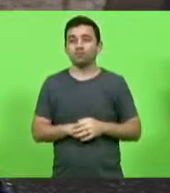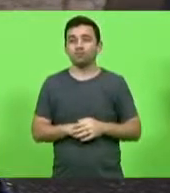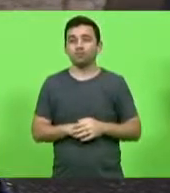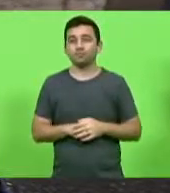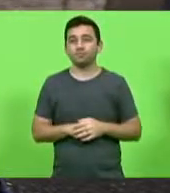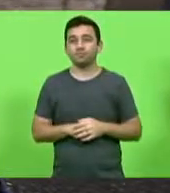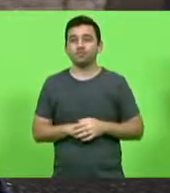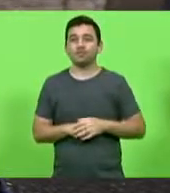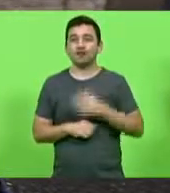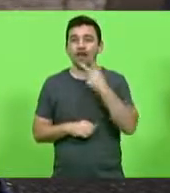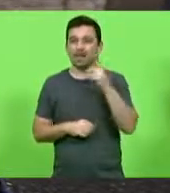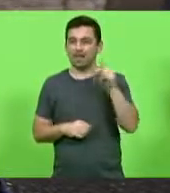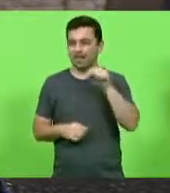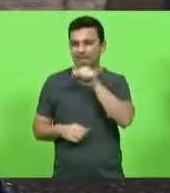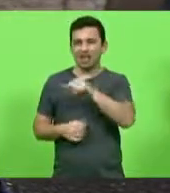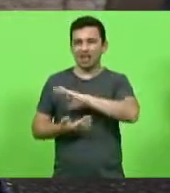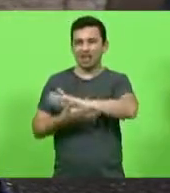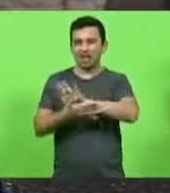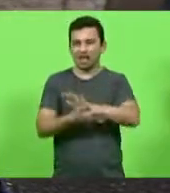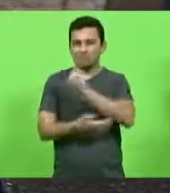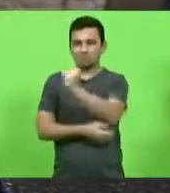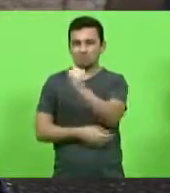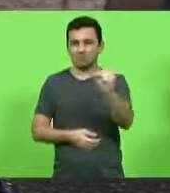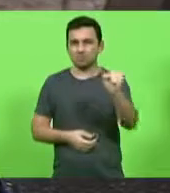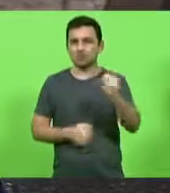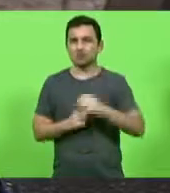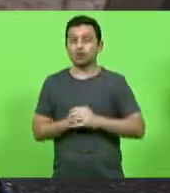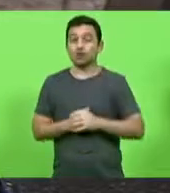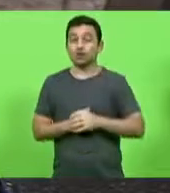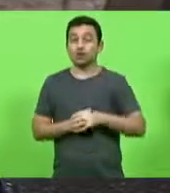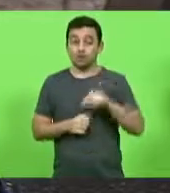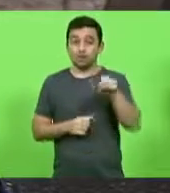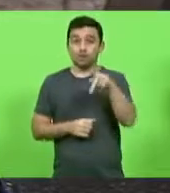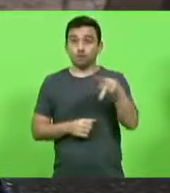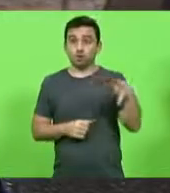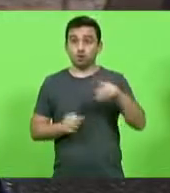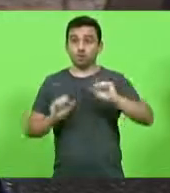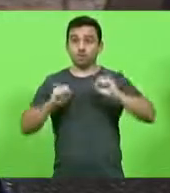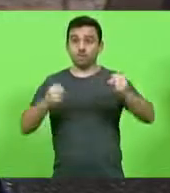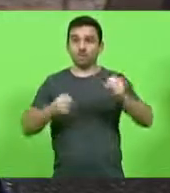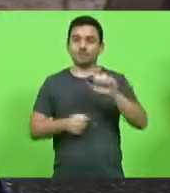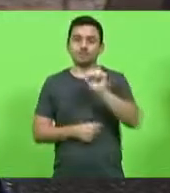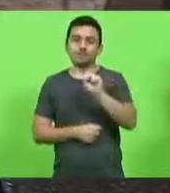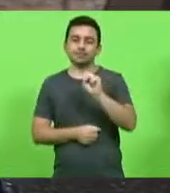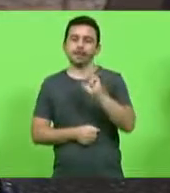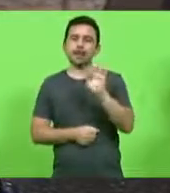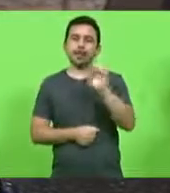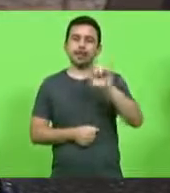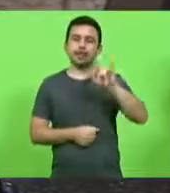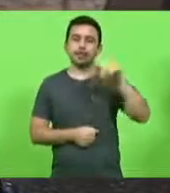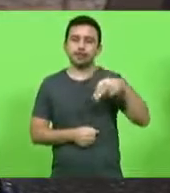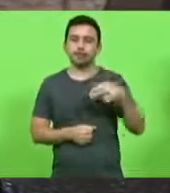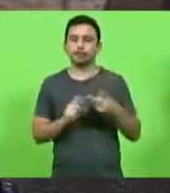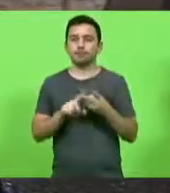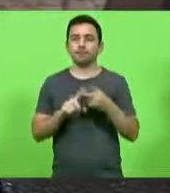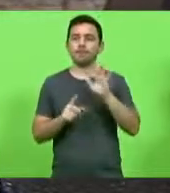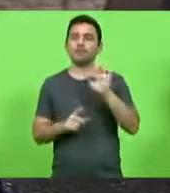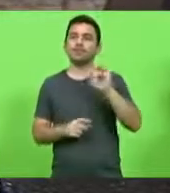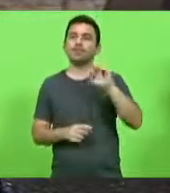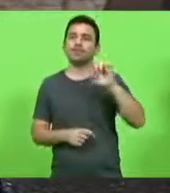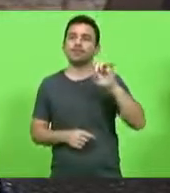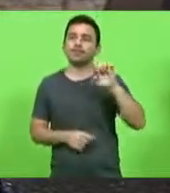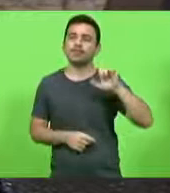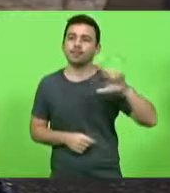chamando de genocida. Sabe quem que é genocida? Que esse professor deve defender Stalin, Mao Tse Tung, Fidel Castro.